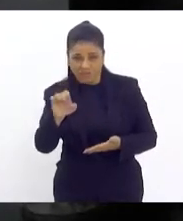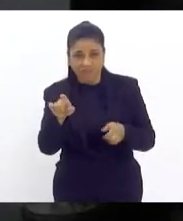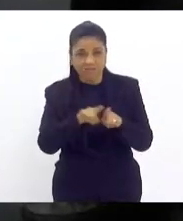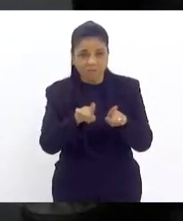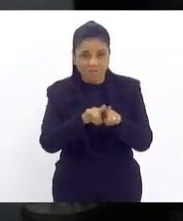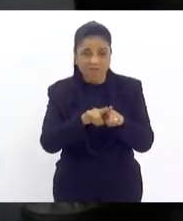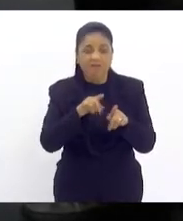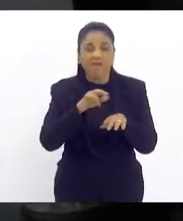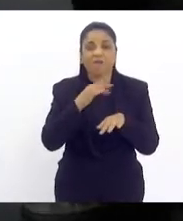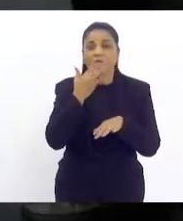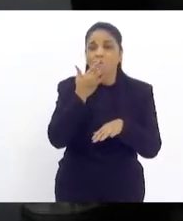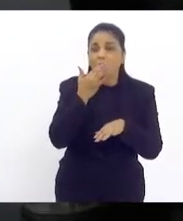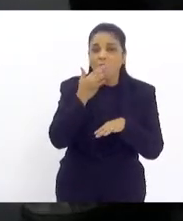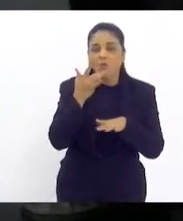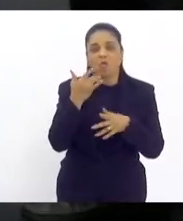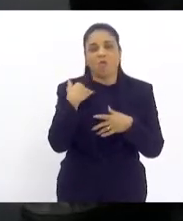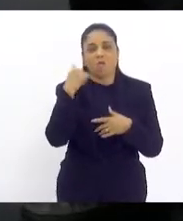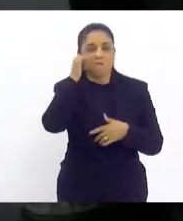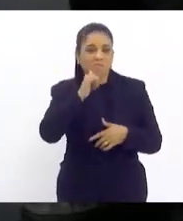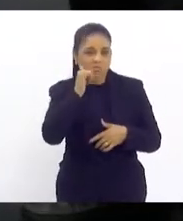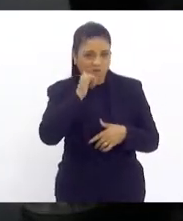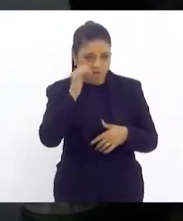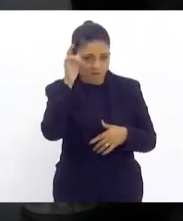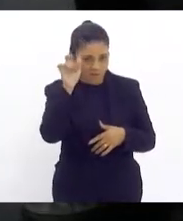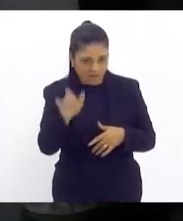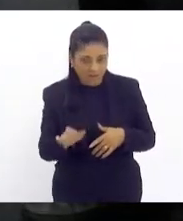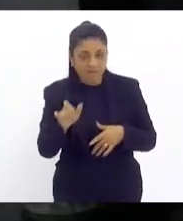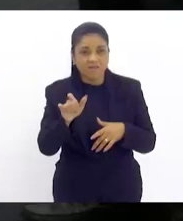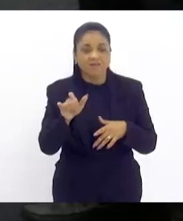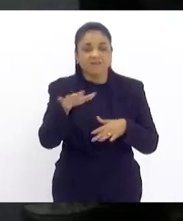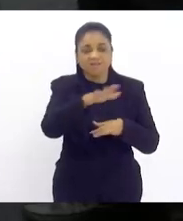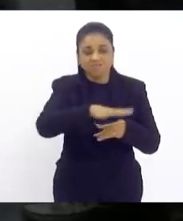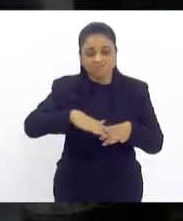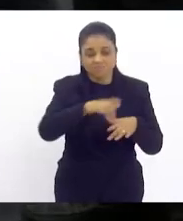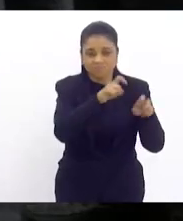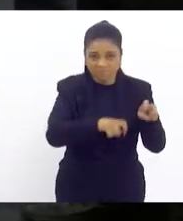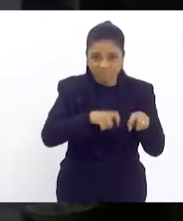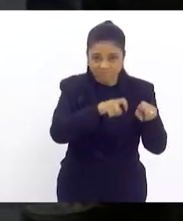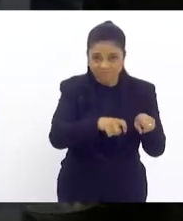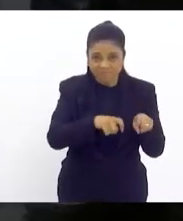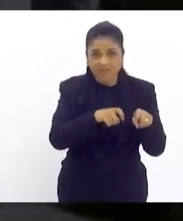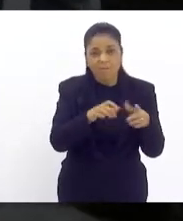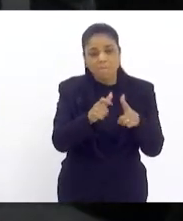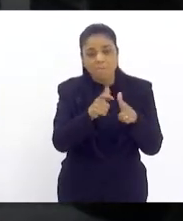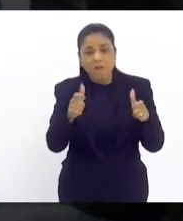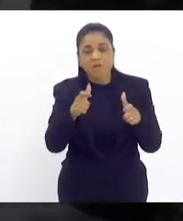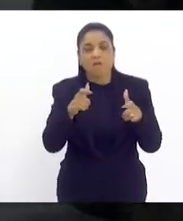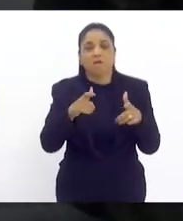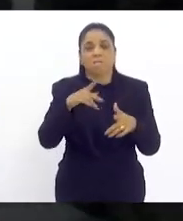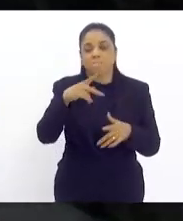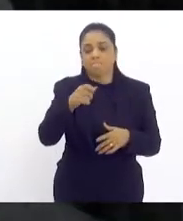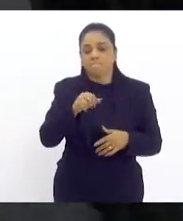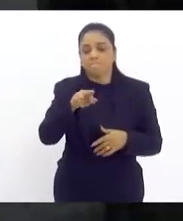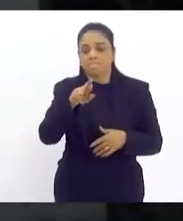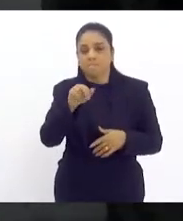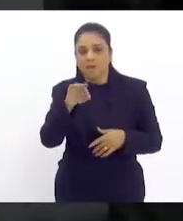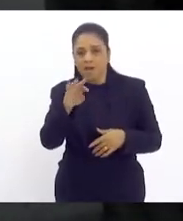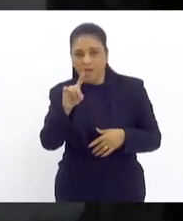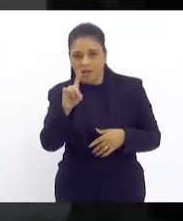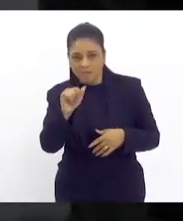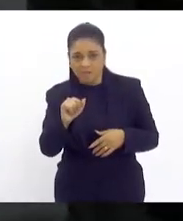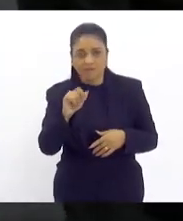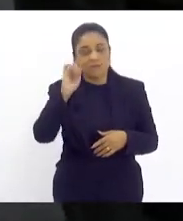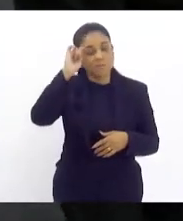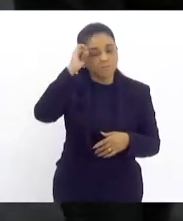área rural. Mais de 60% delas se declaram pardas e pretas. Nesse sentido, é